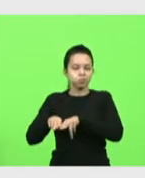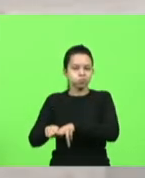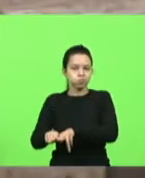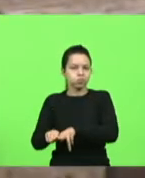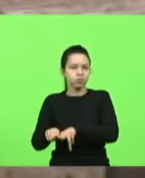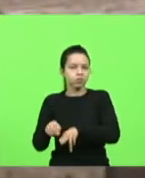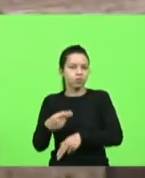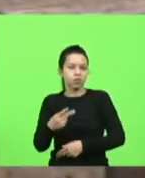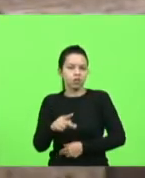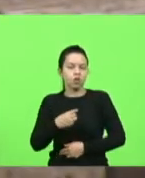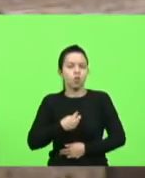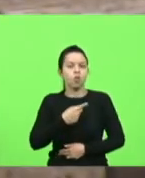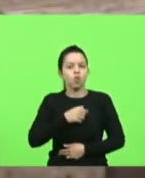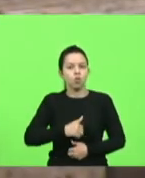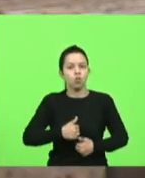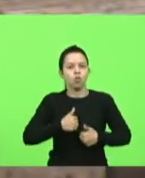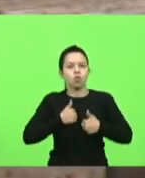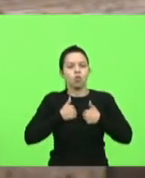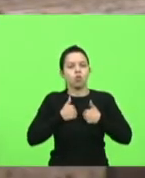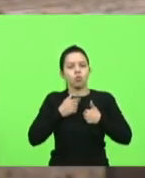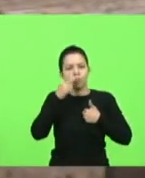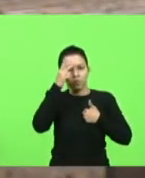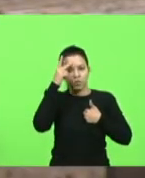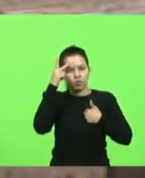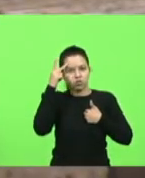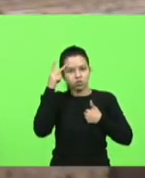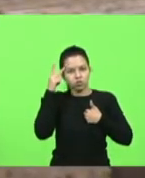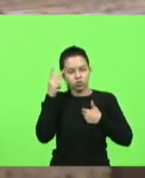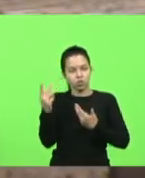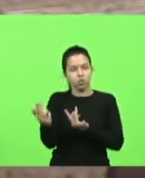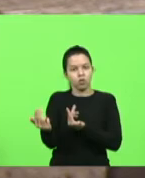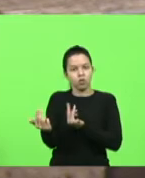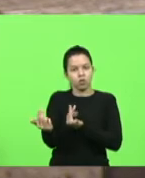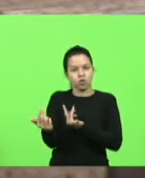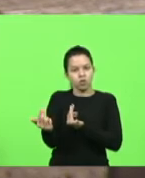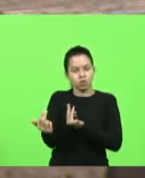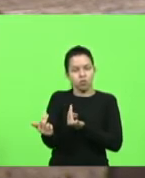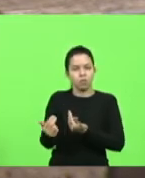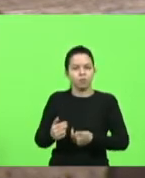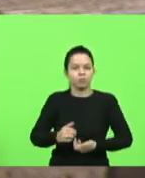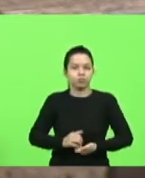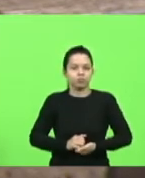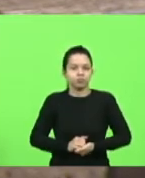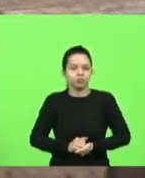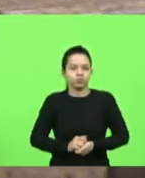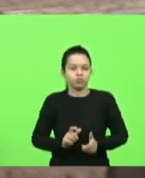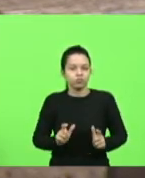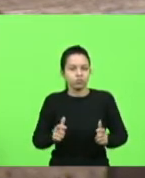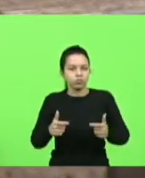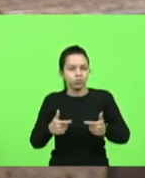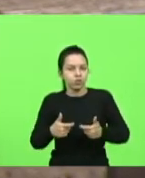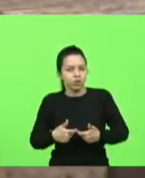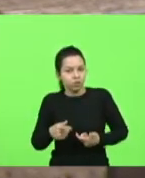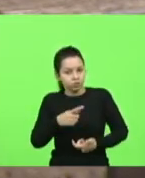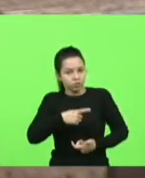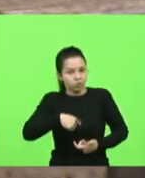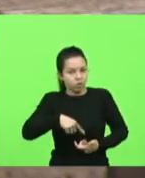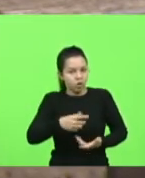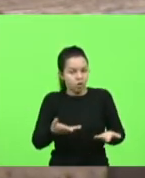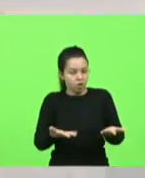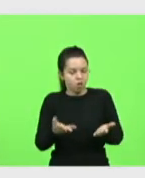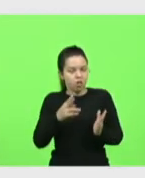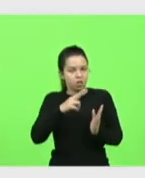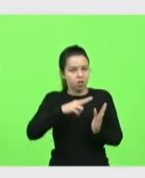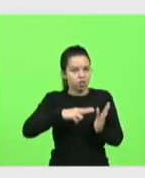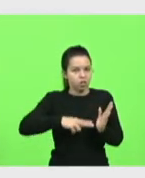geralmente com pessoas do mesmo sexo e vamos ler juntos o X-Men